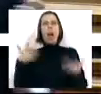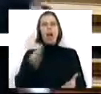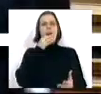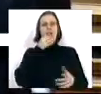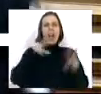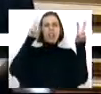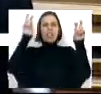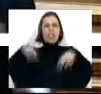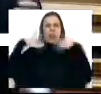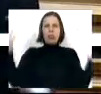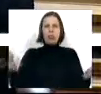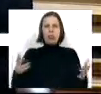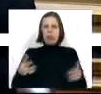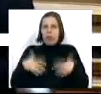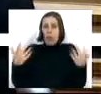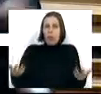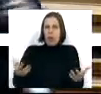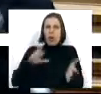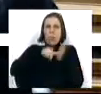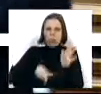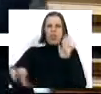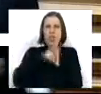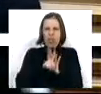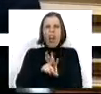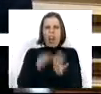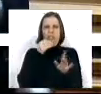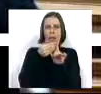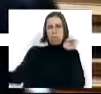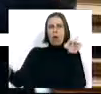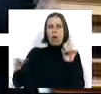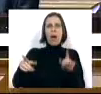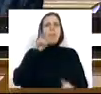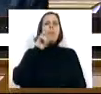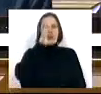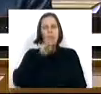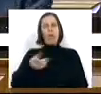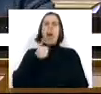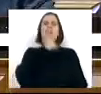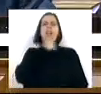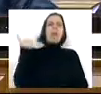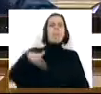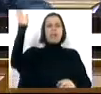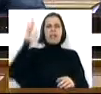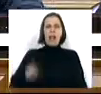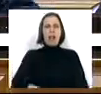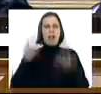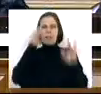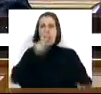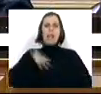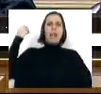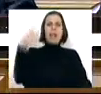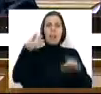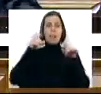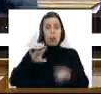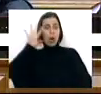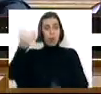agora falar nos títulos dos projetos de lei para defender o Governo. Tenham paciência. É profundamente lamentável